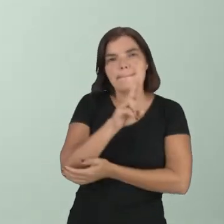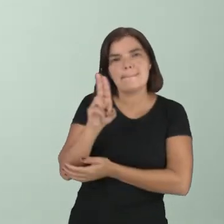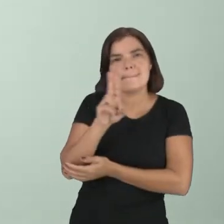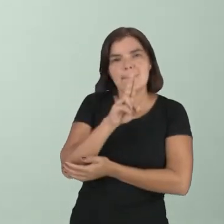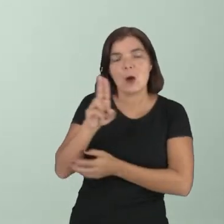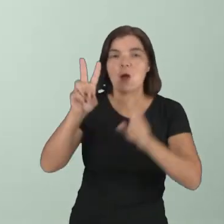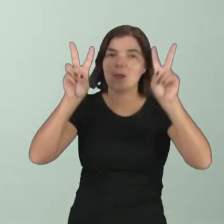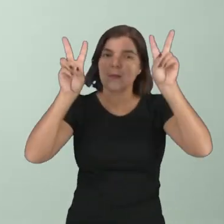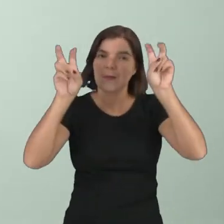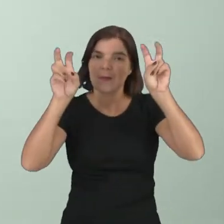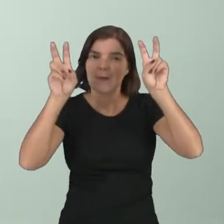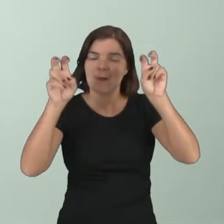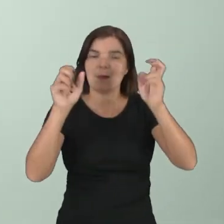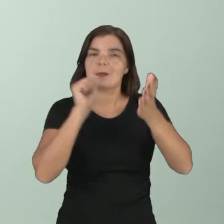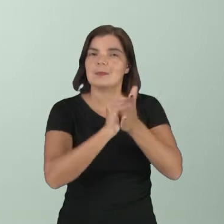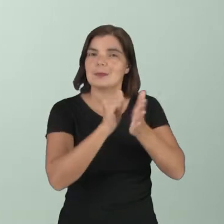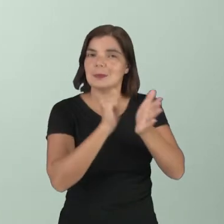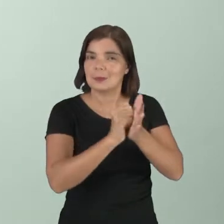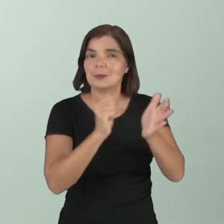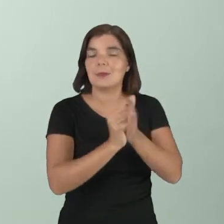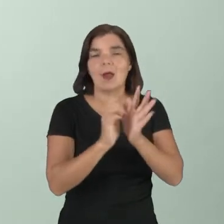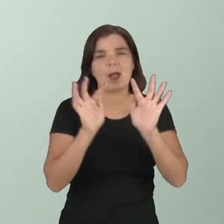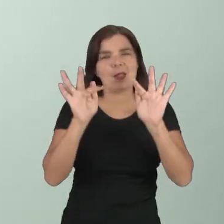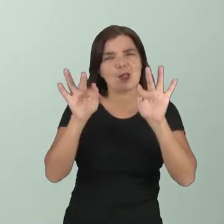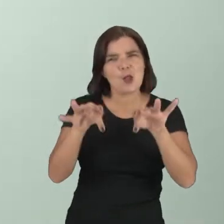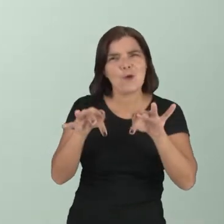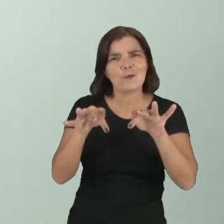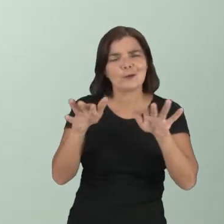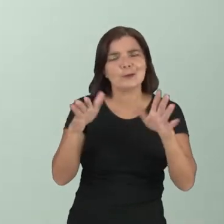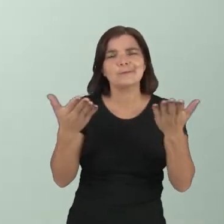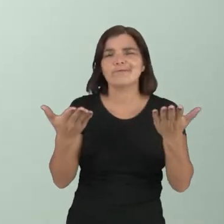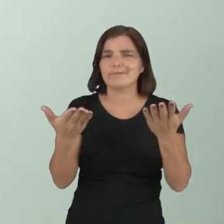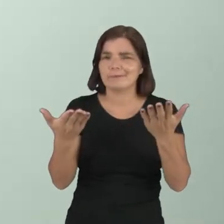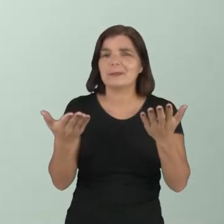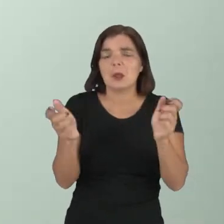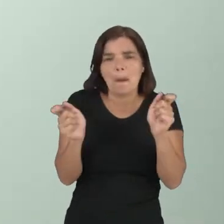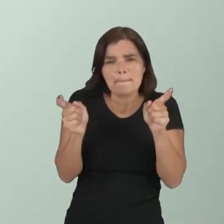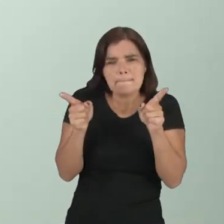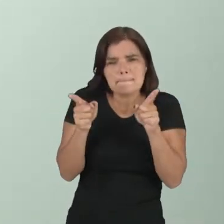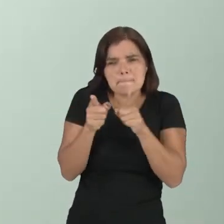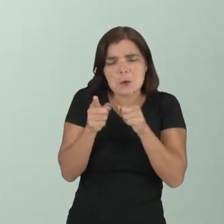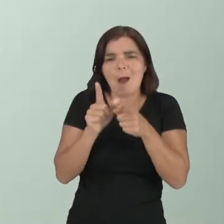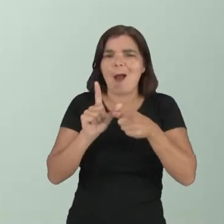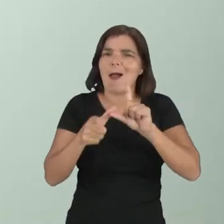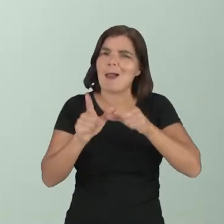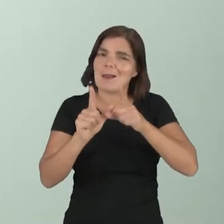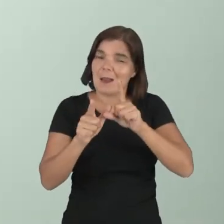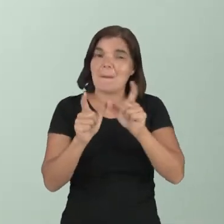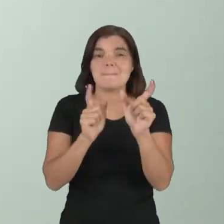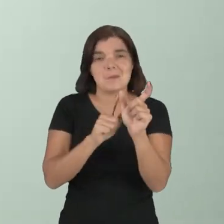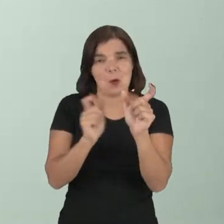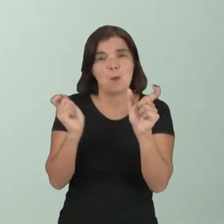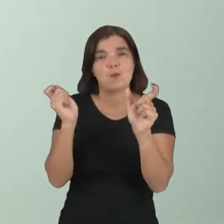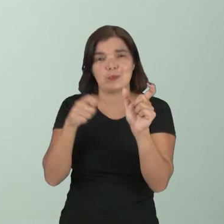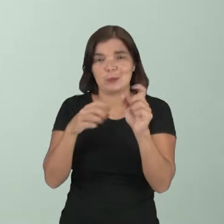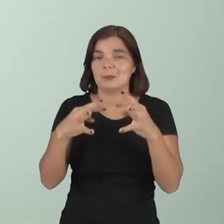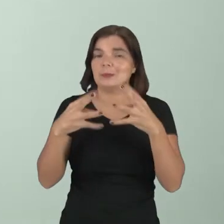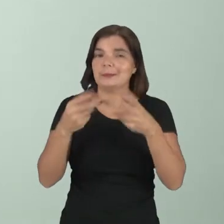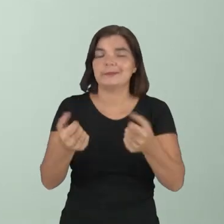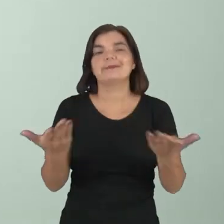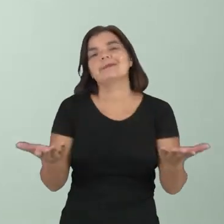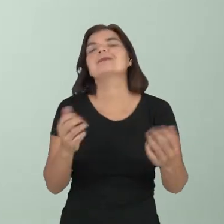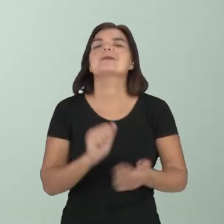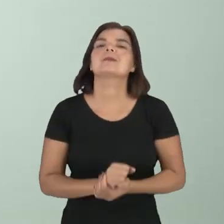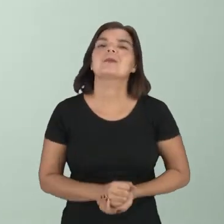o nome, o título na cartolina, e no fim da cartolina acaba tendo que imprensar algumas letras para a palavra poder caber